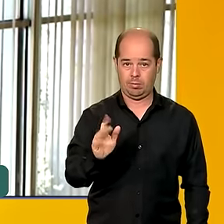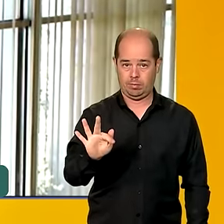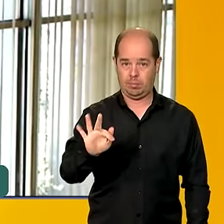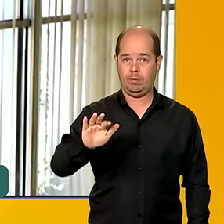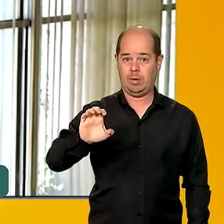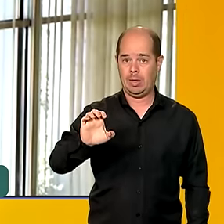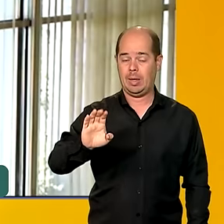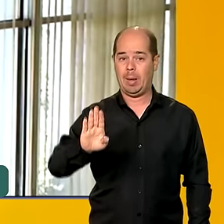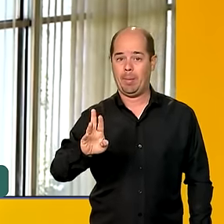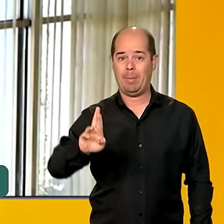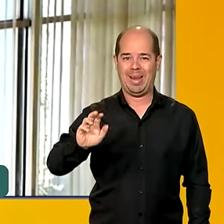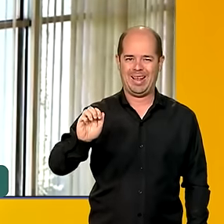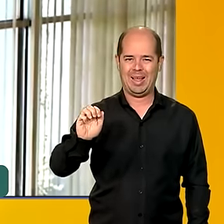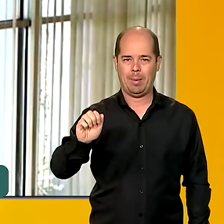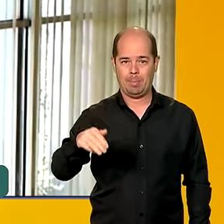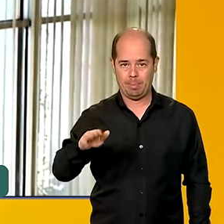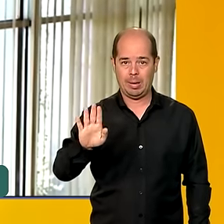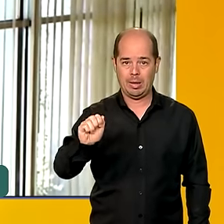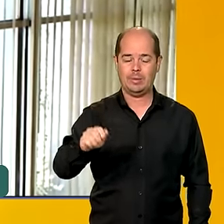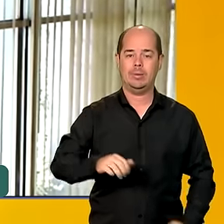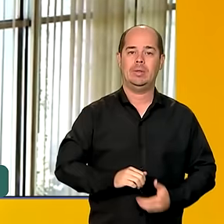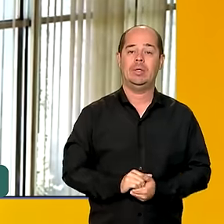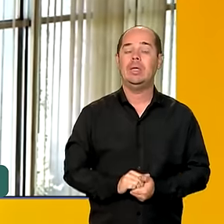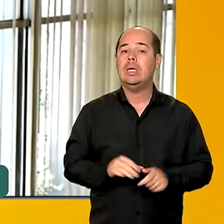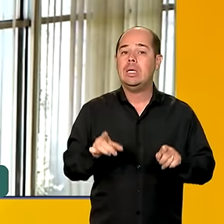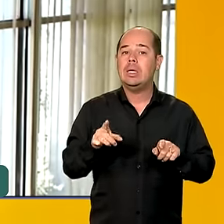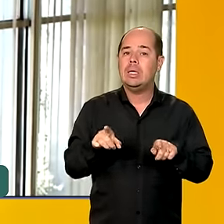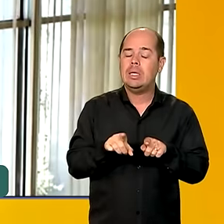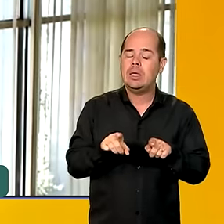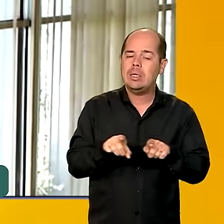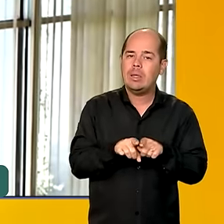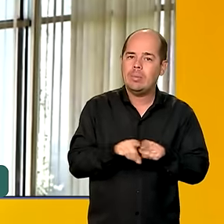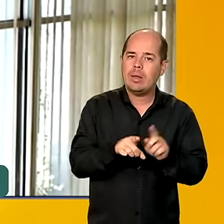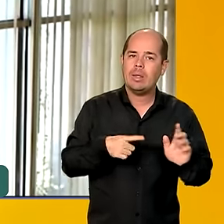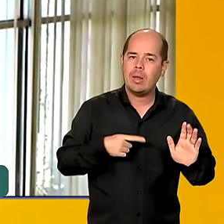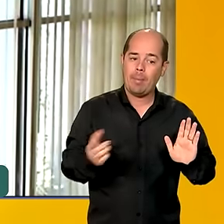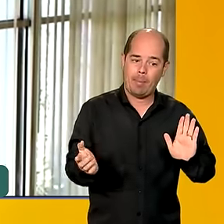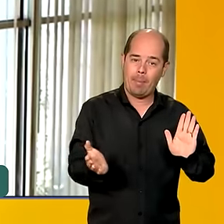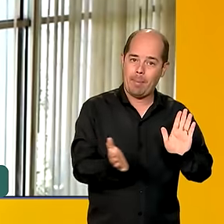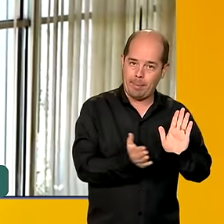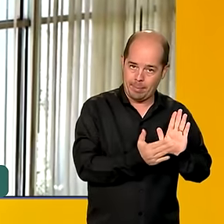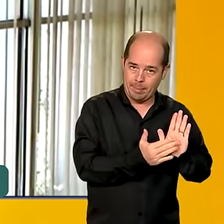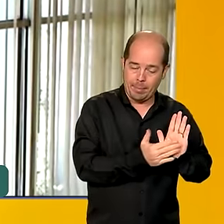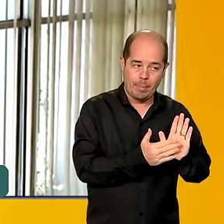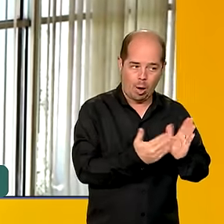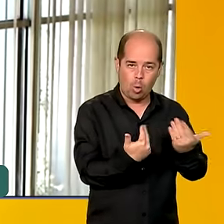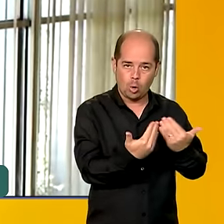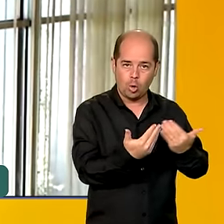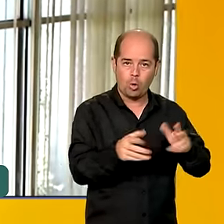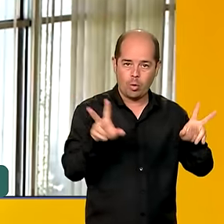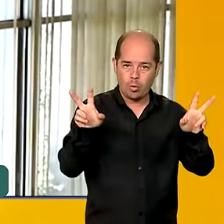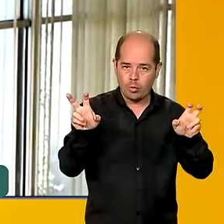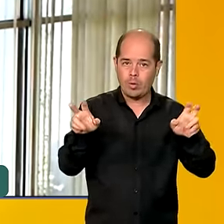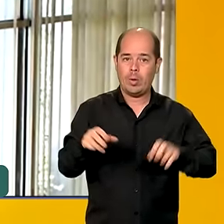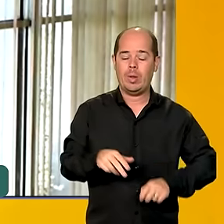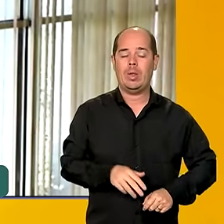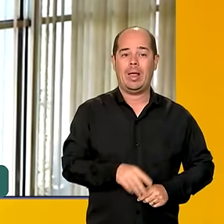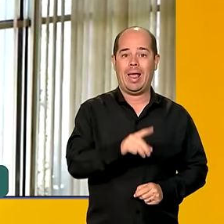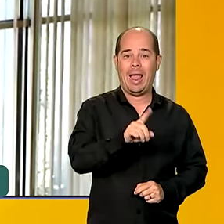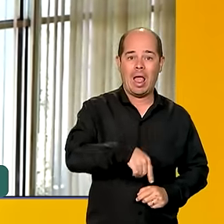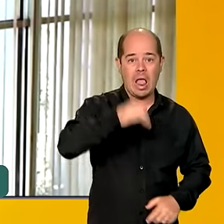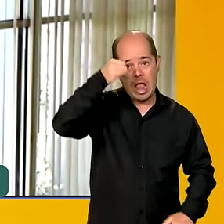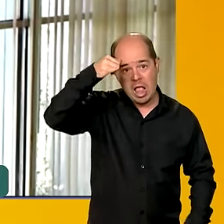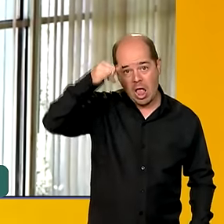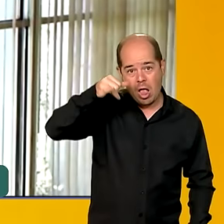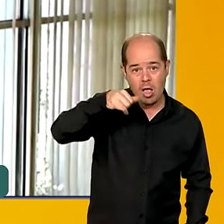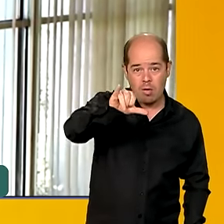temos na pauta com eles a fiscalização e o controle de golpes e fraudes mediante PIX, como fazer